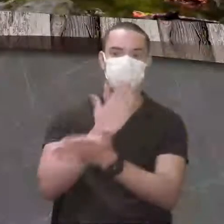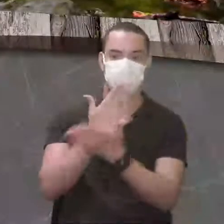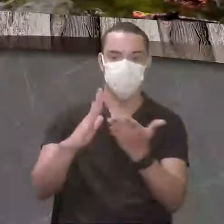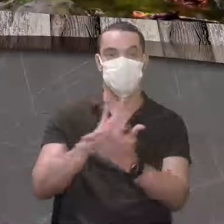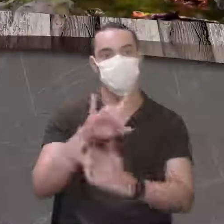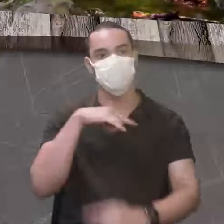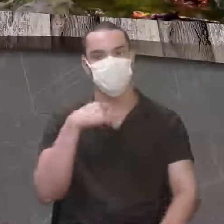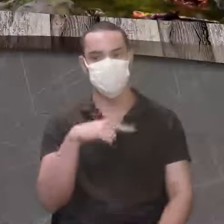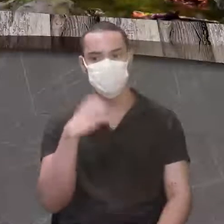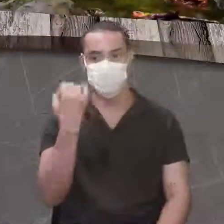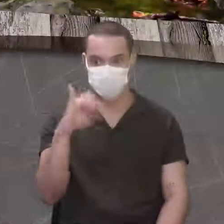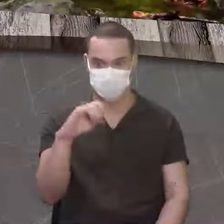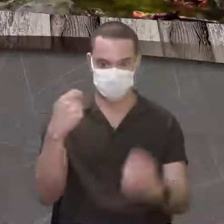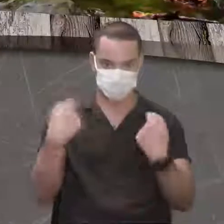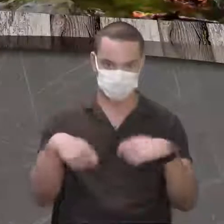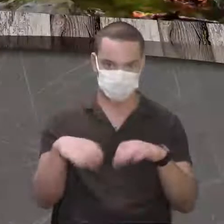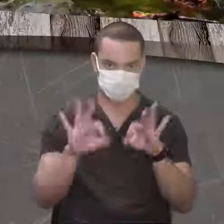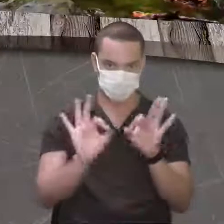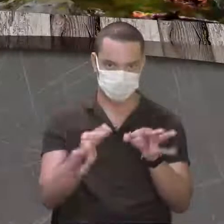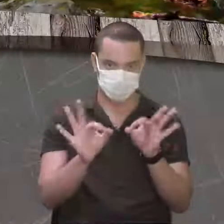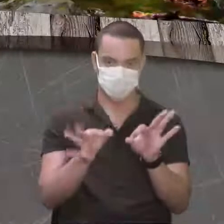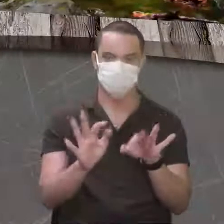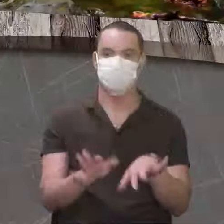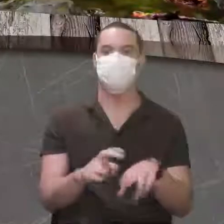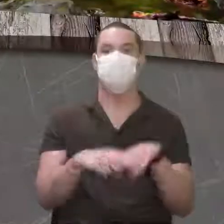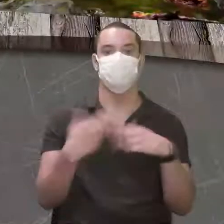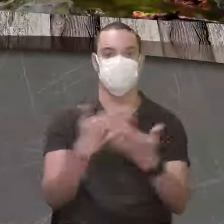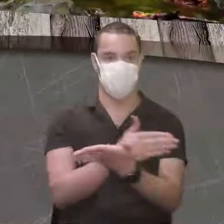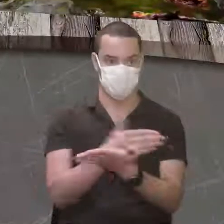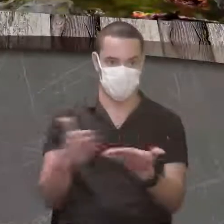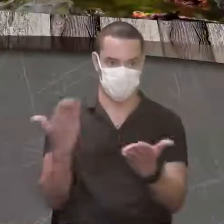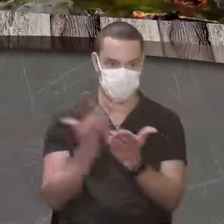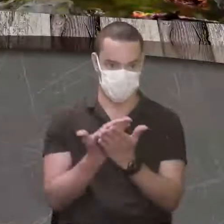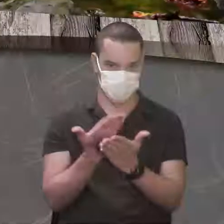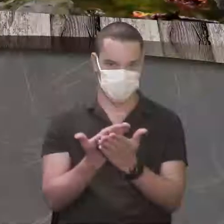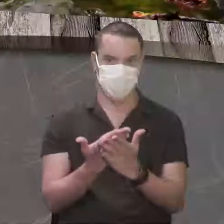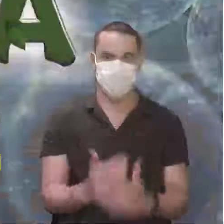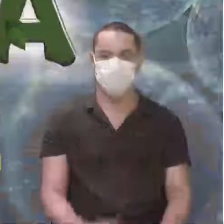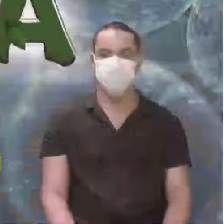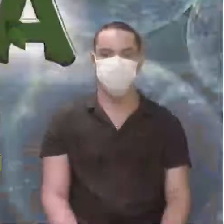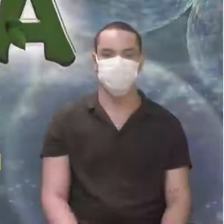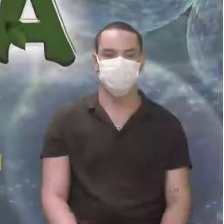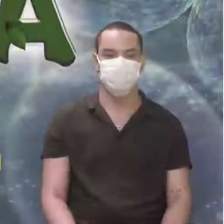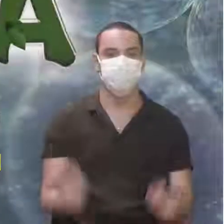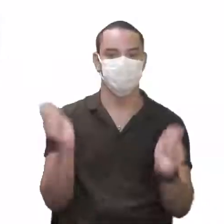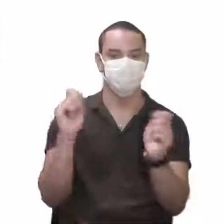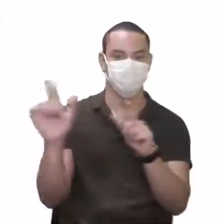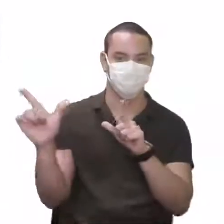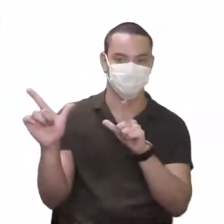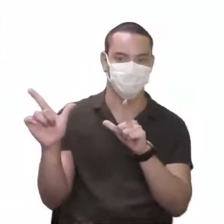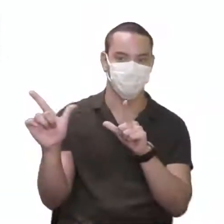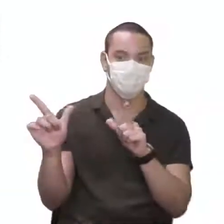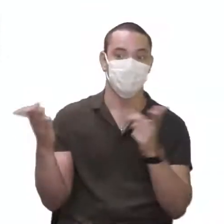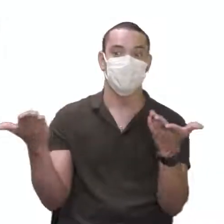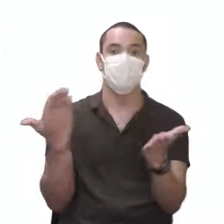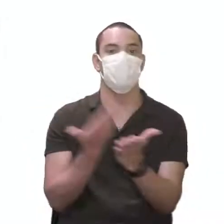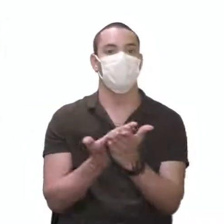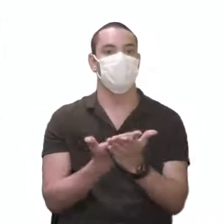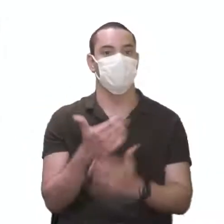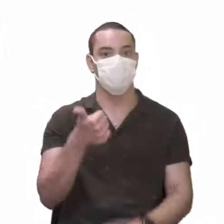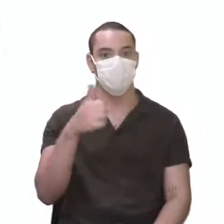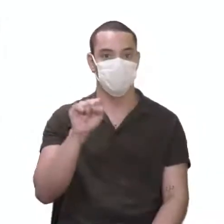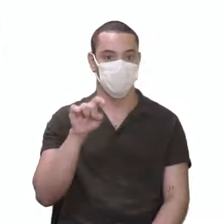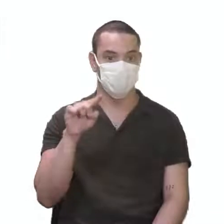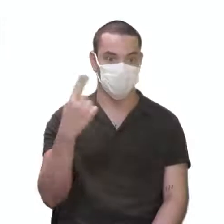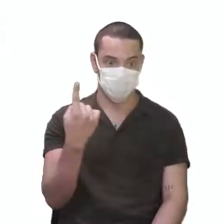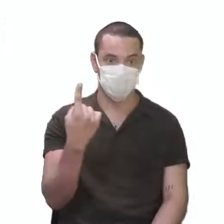situação aí, caso haja, tá bom, galera? Então, vamos lá para a nossa aula. Joga lá no quadro a aula 18